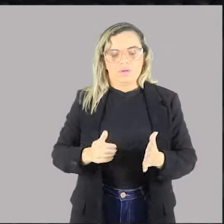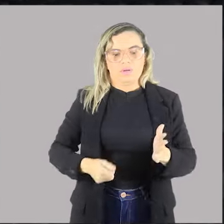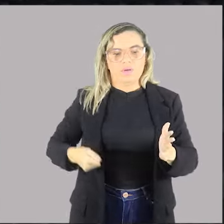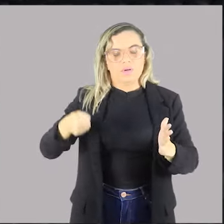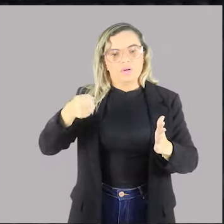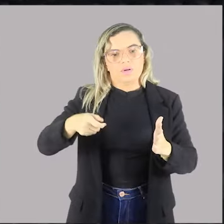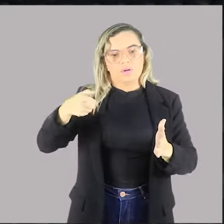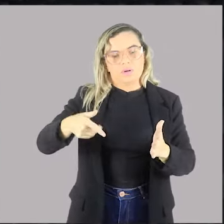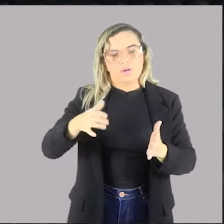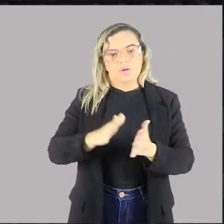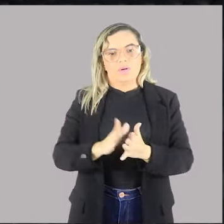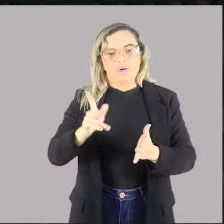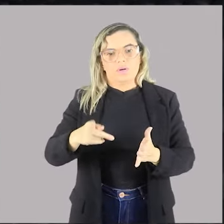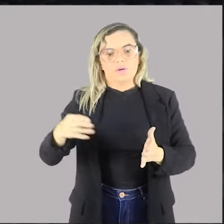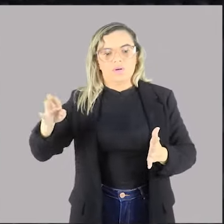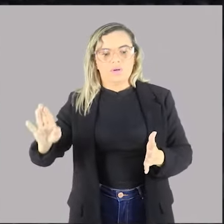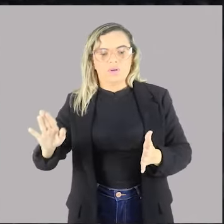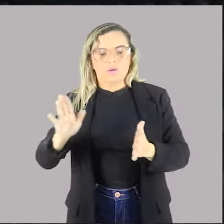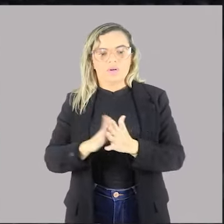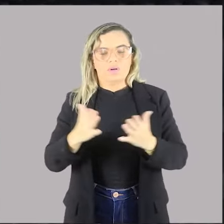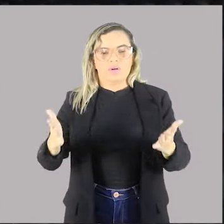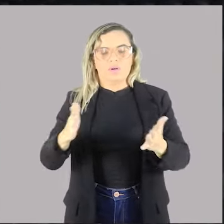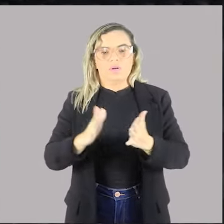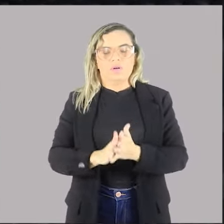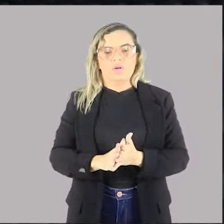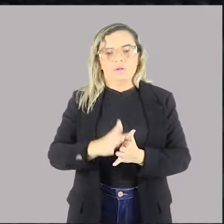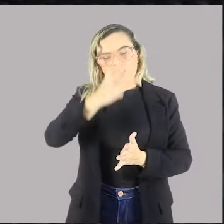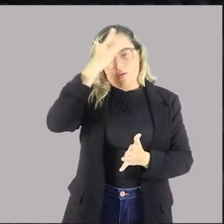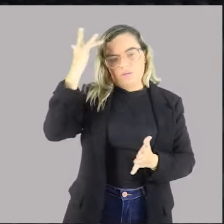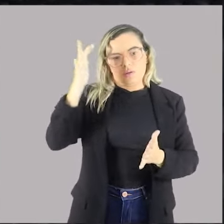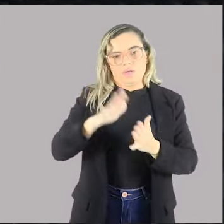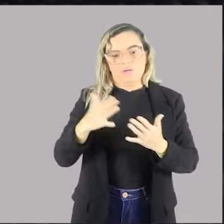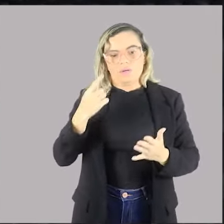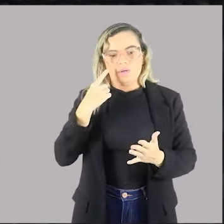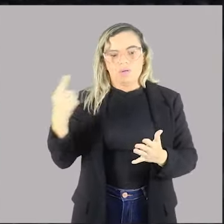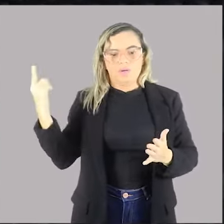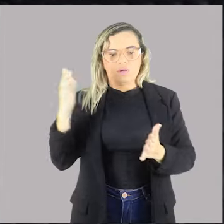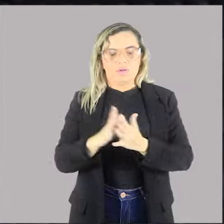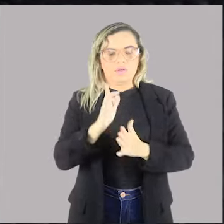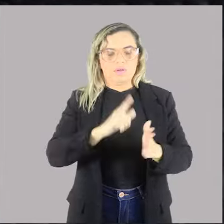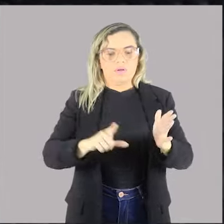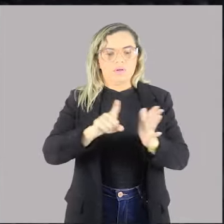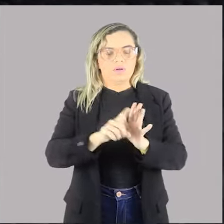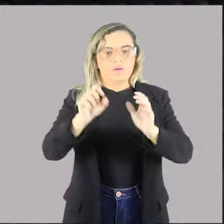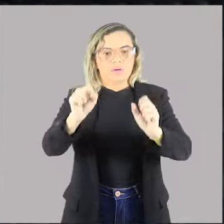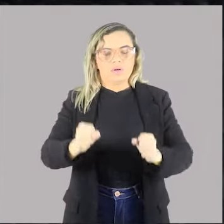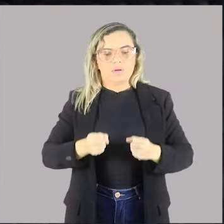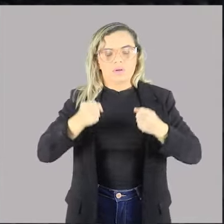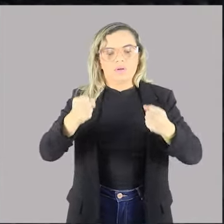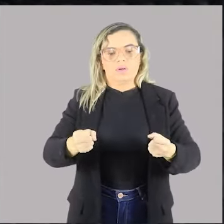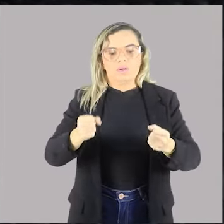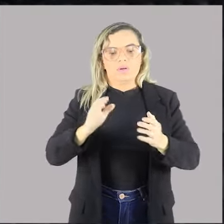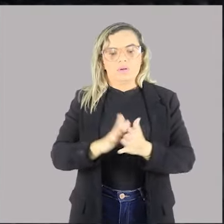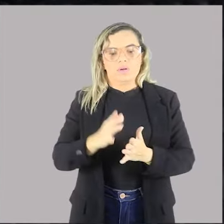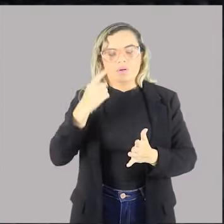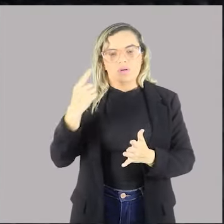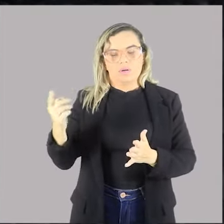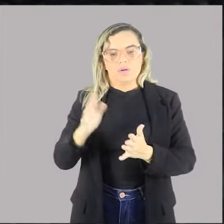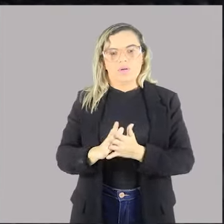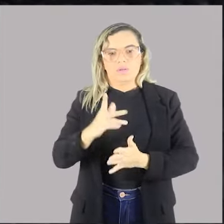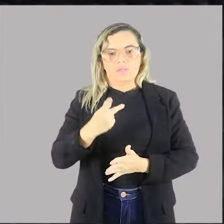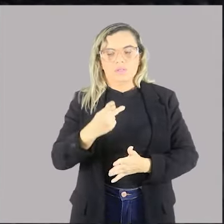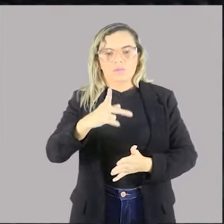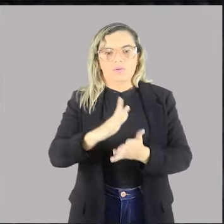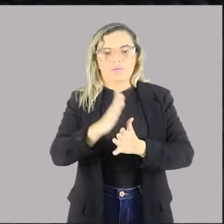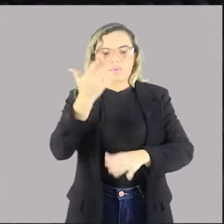são munos público. Os agentes administrativos devem agir segundo esses poderes, que são, na verdade, possibilidades da sua